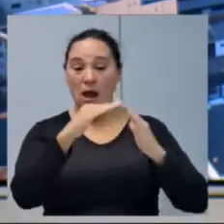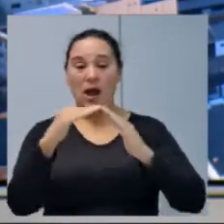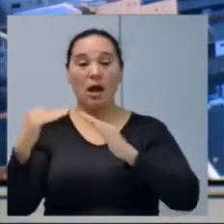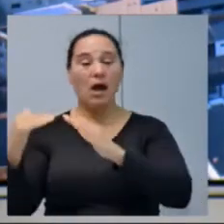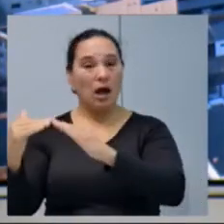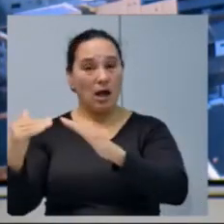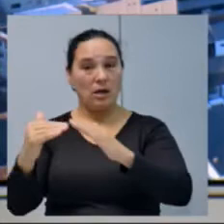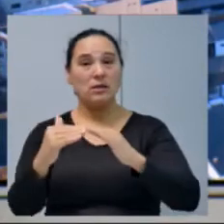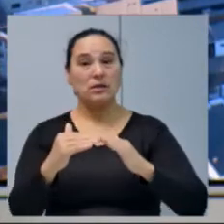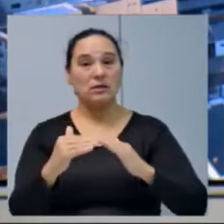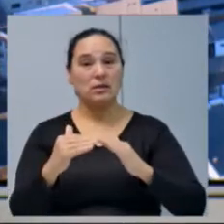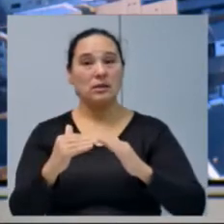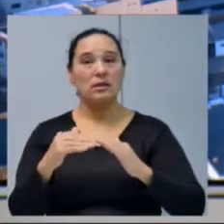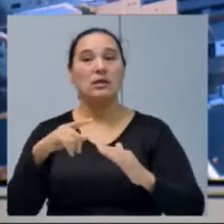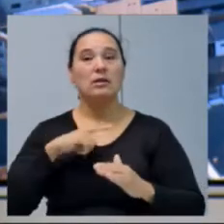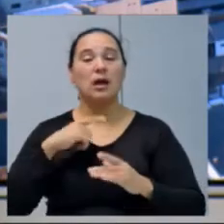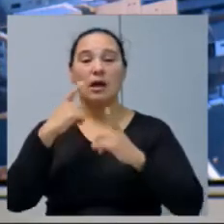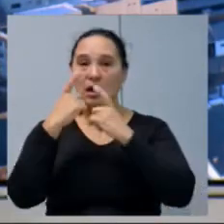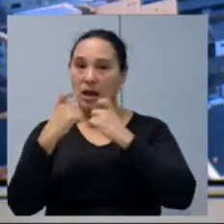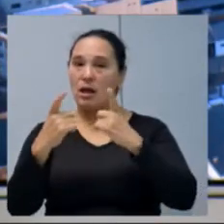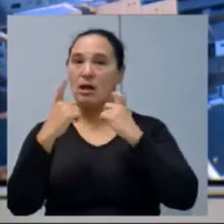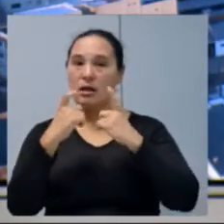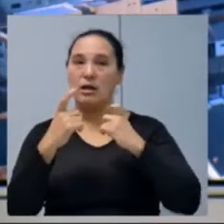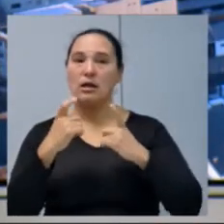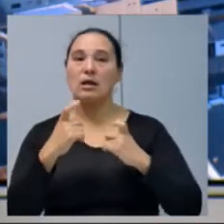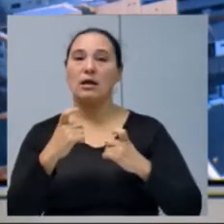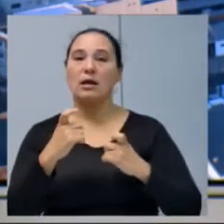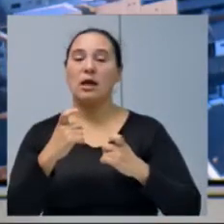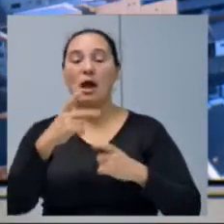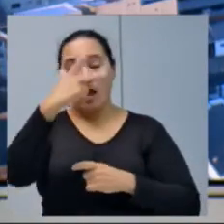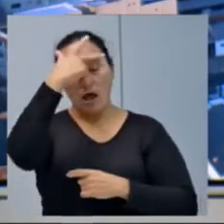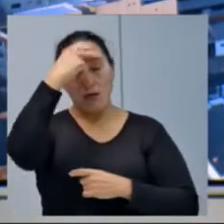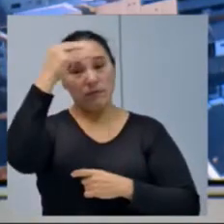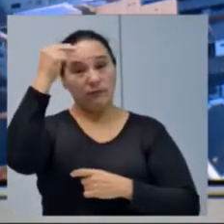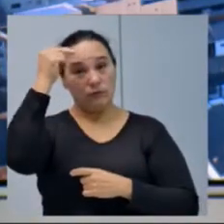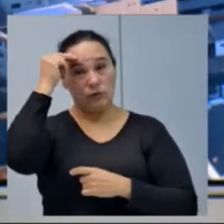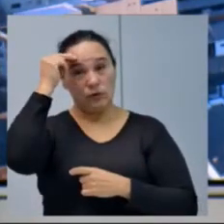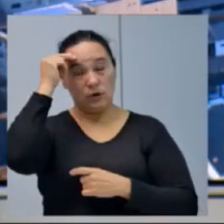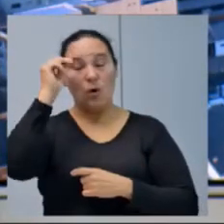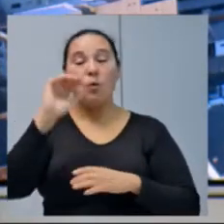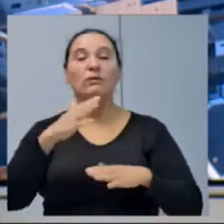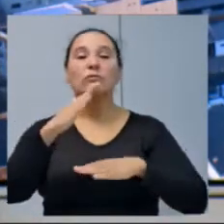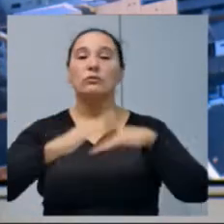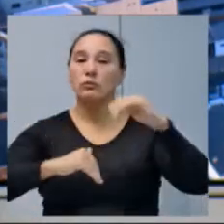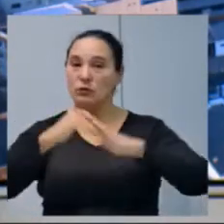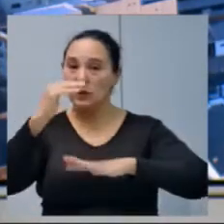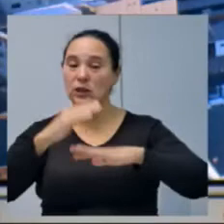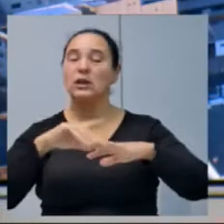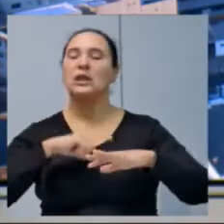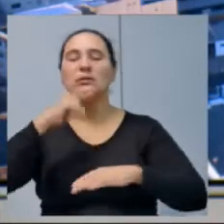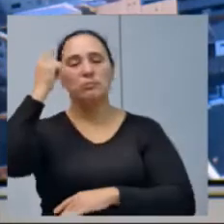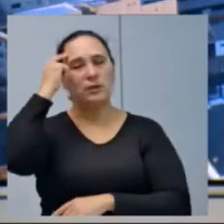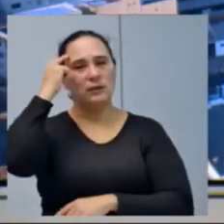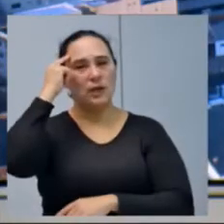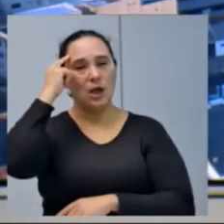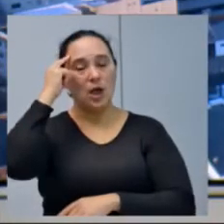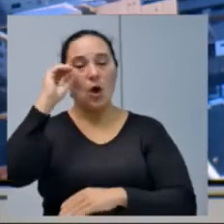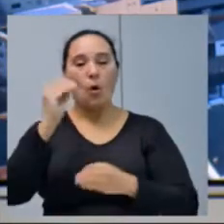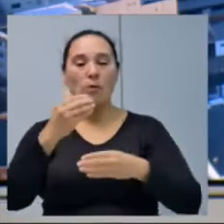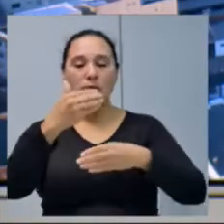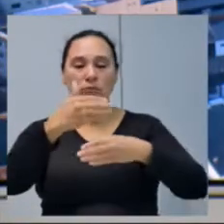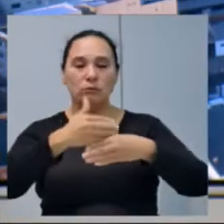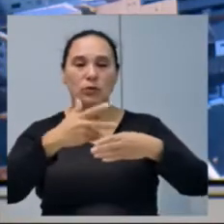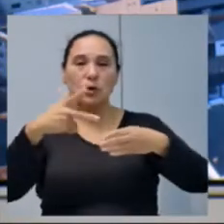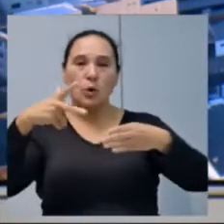Com certeza, haverão reclamações. Então, acho que a prefeitura, quando construir isso, tem que pensar em barreiras para